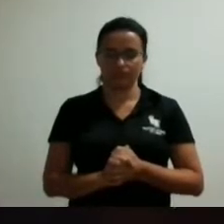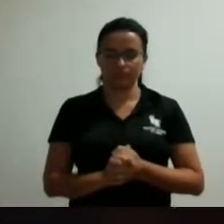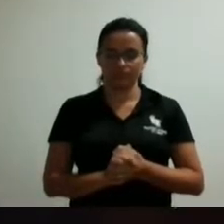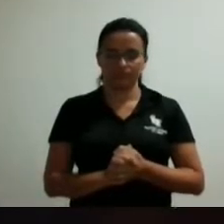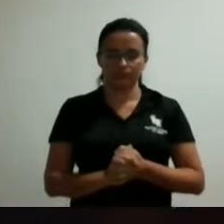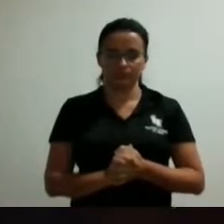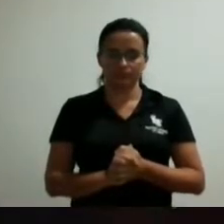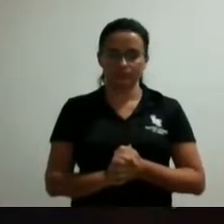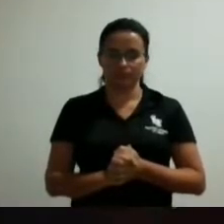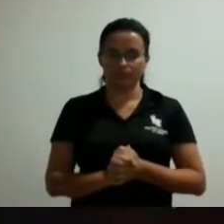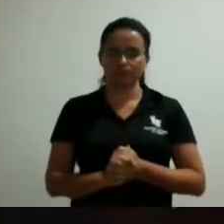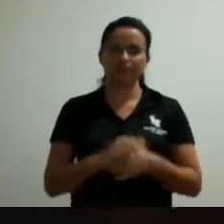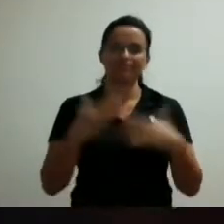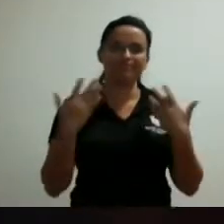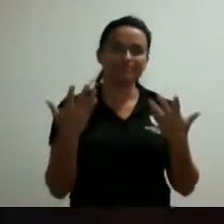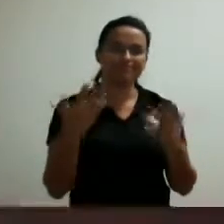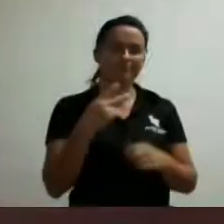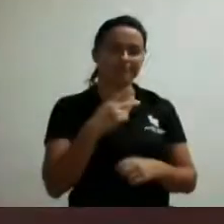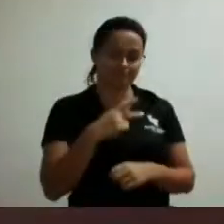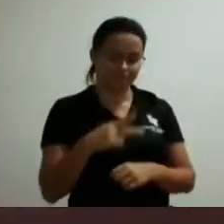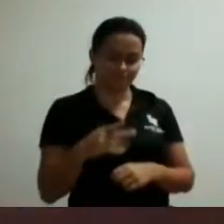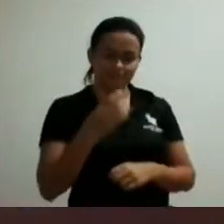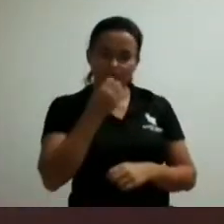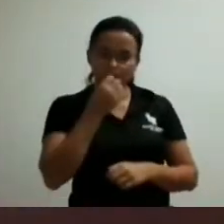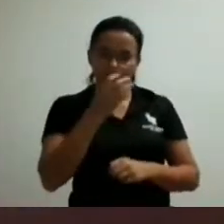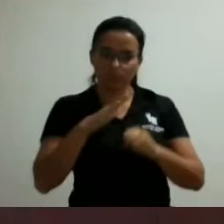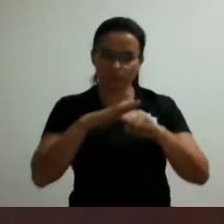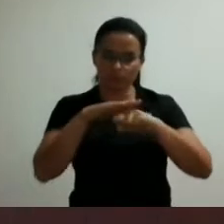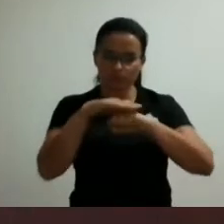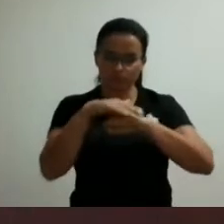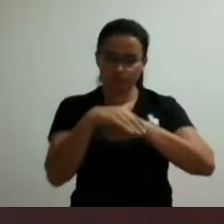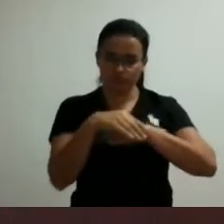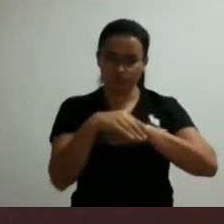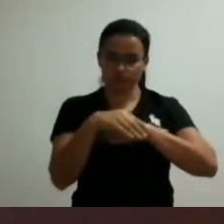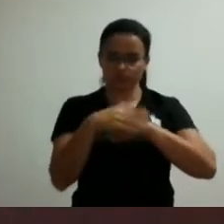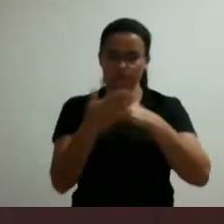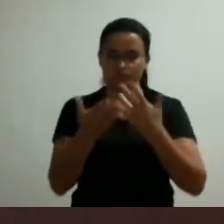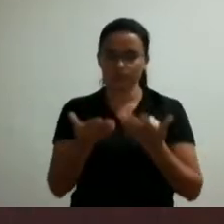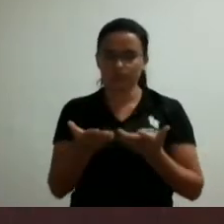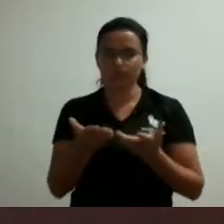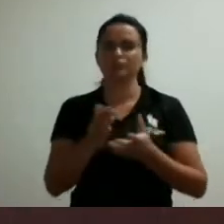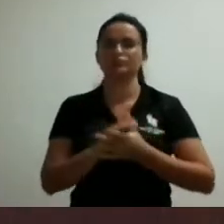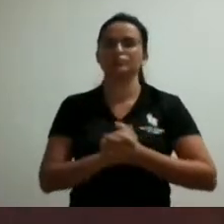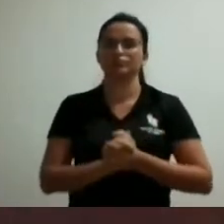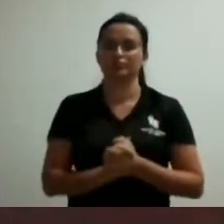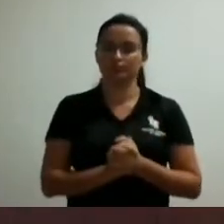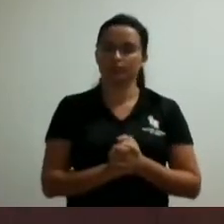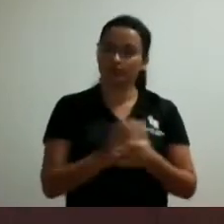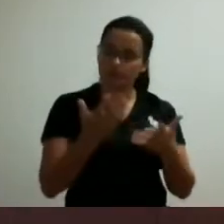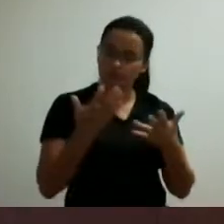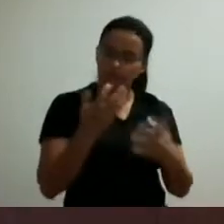seu presidente boa noite através de vossa excelência eu